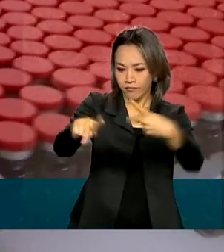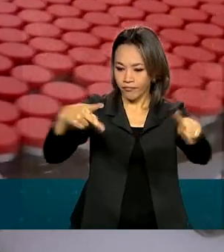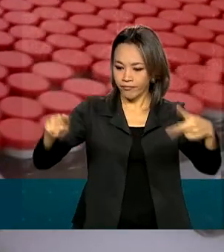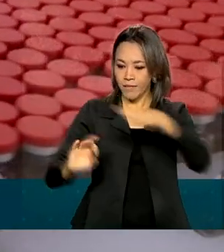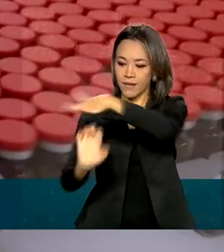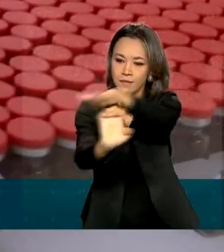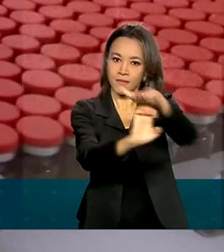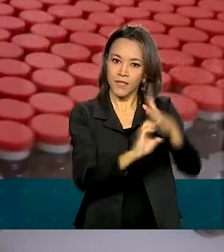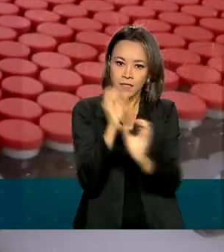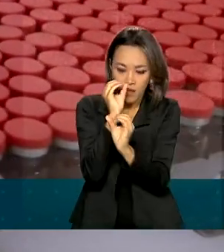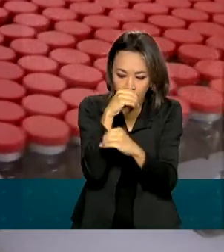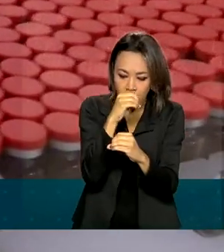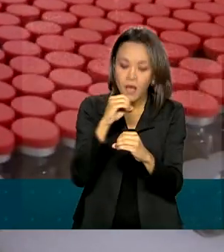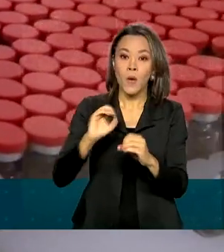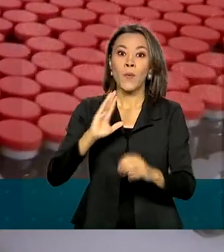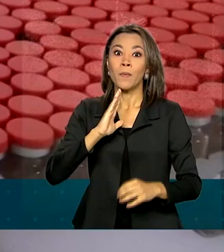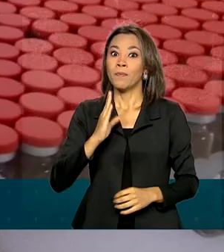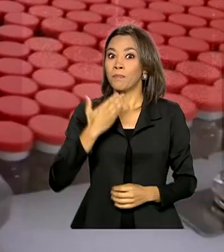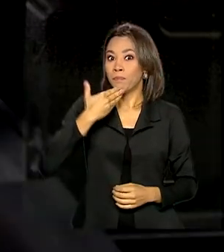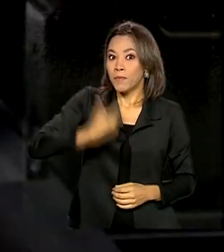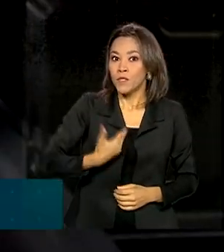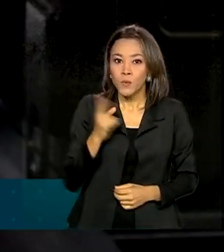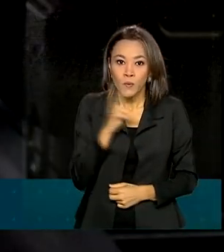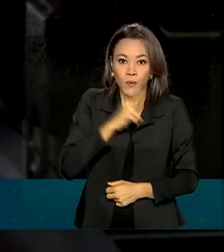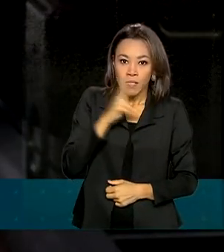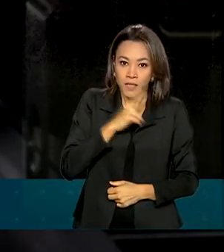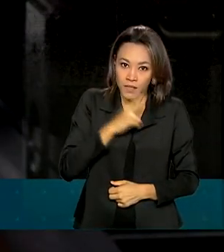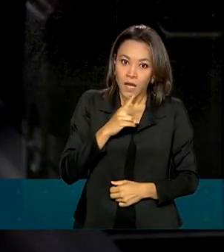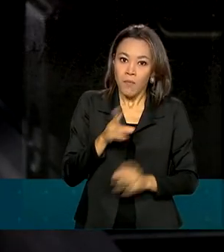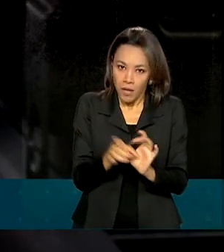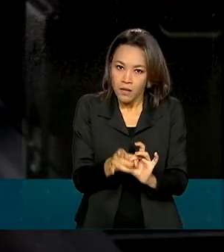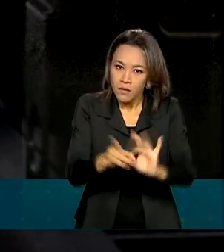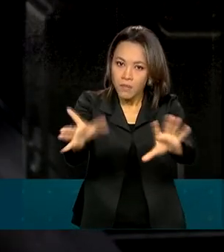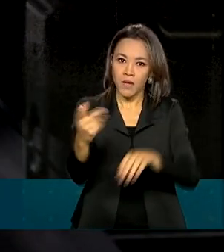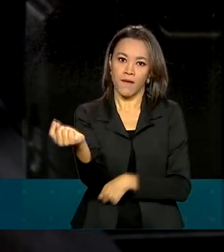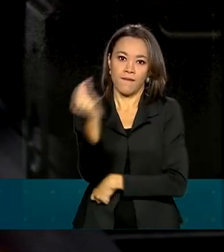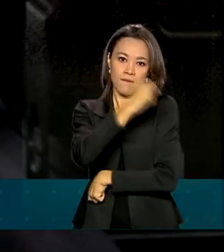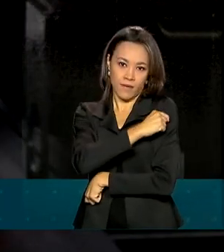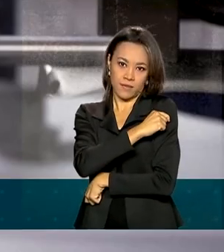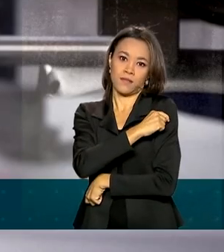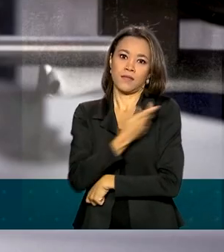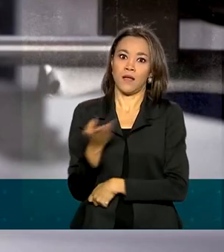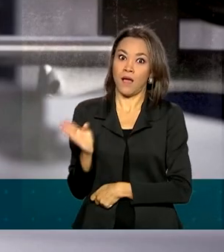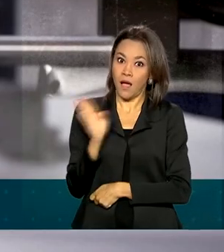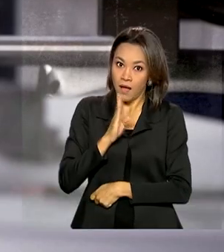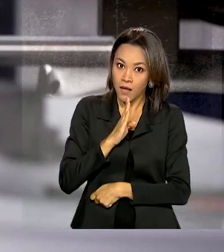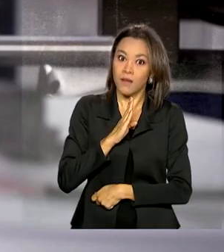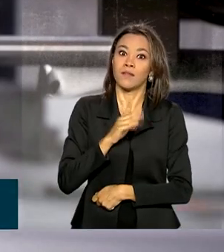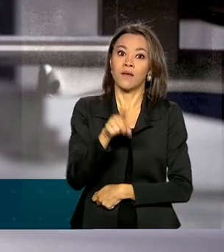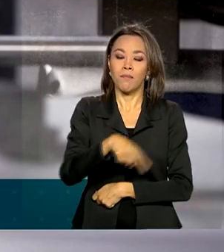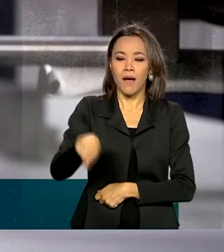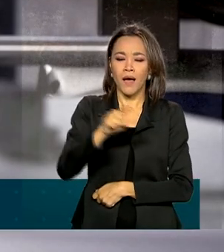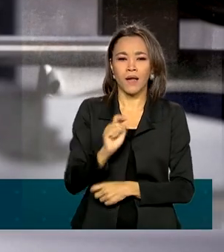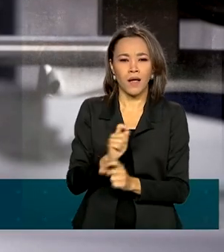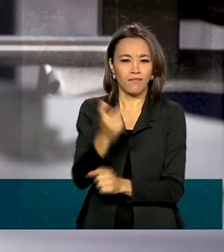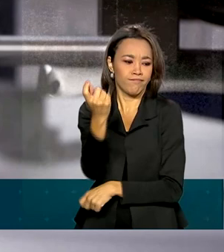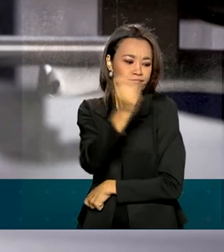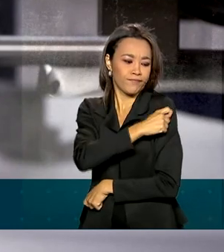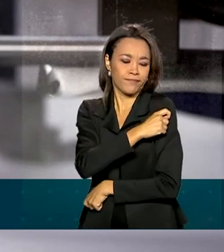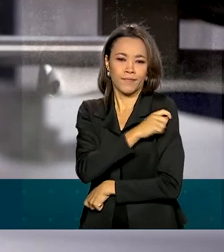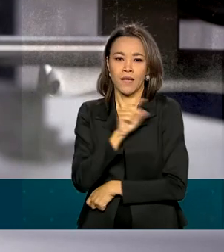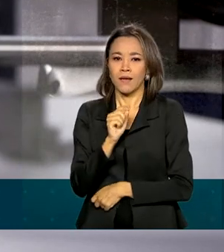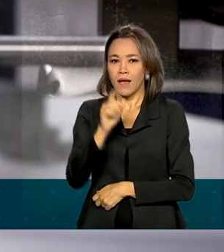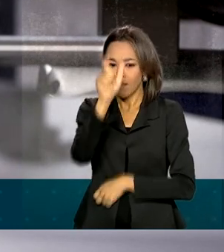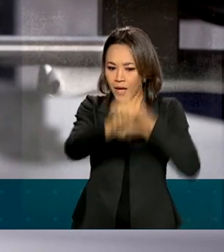façam um pedido de uso emergencial da vacina, uma forma de facilitar a liberação mais rápida para imunizar a população.